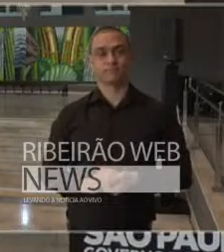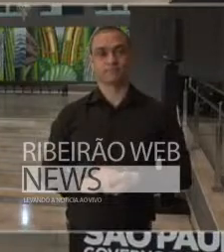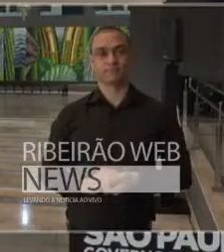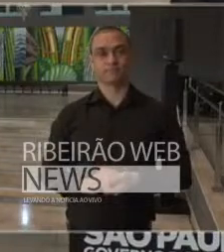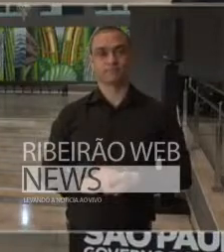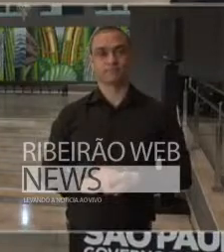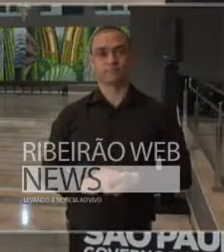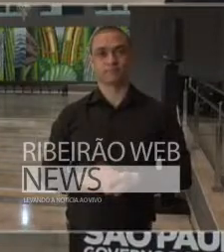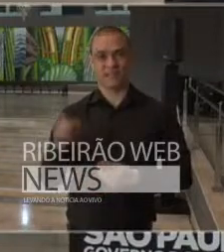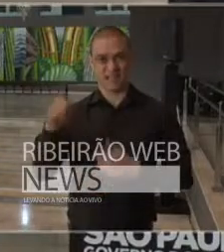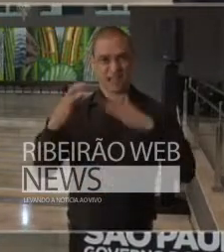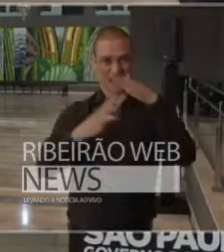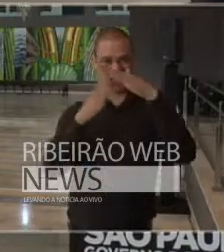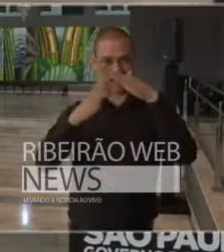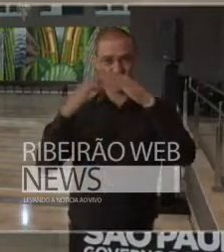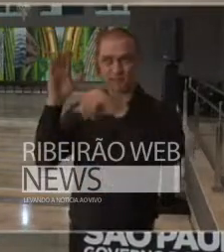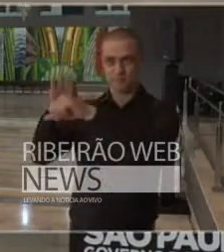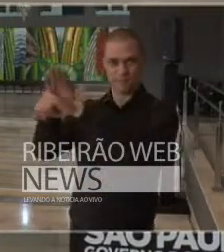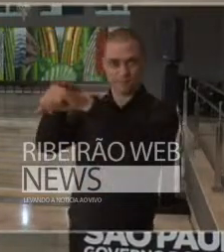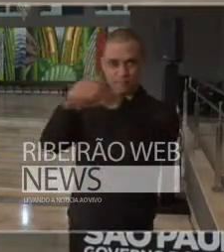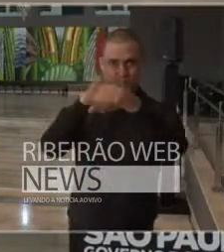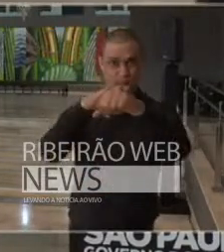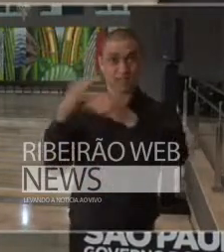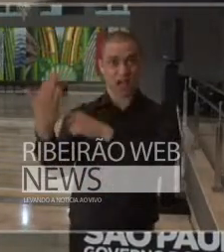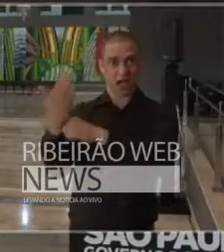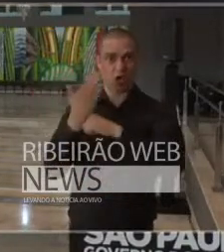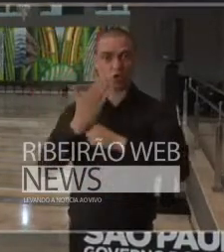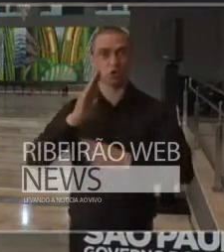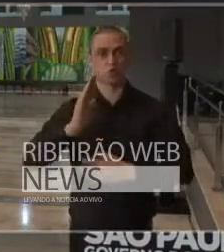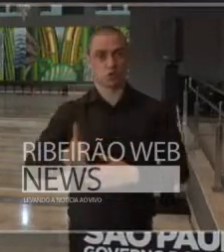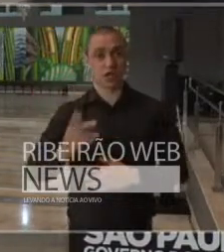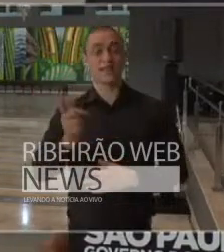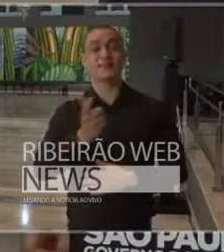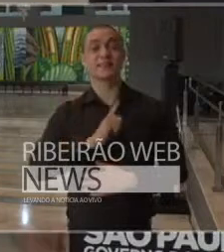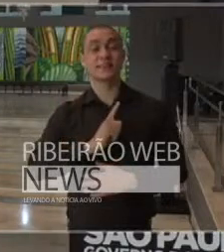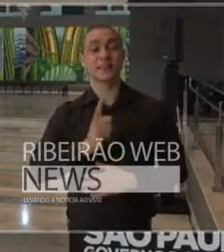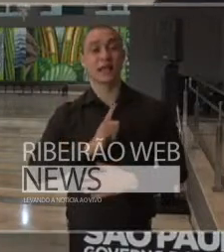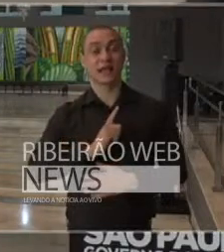entre as empresas que nos ajudaram, nós temos